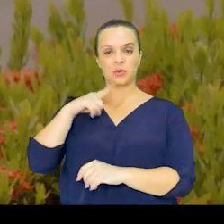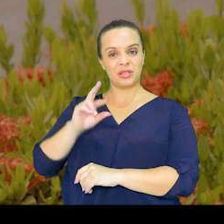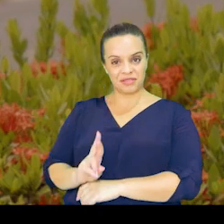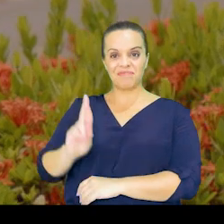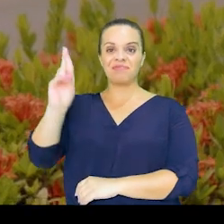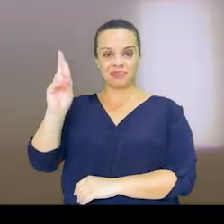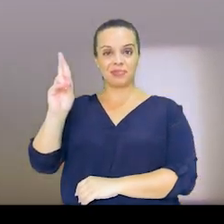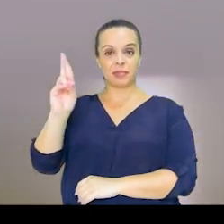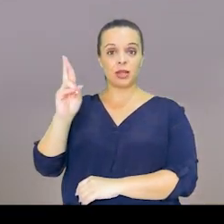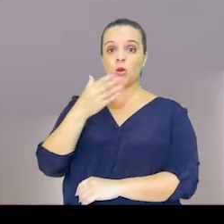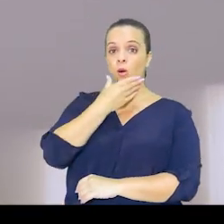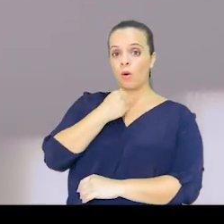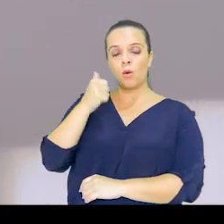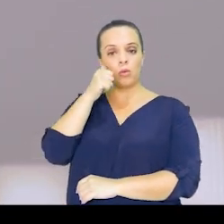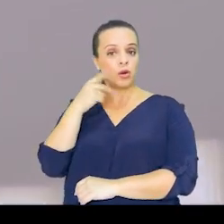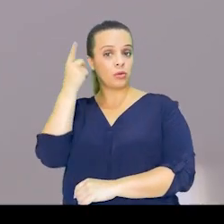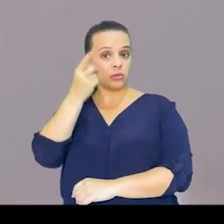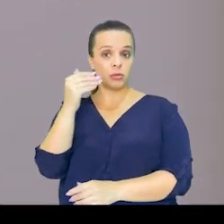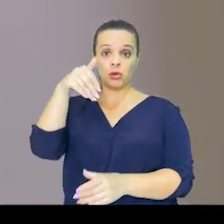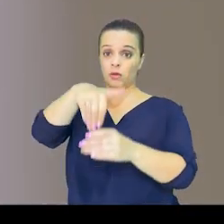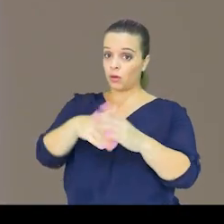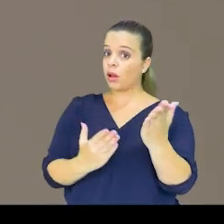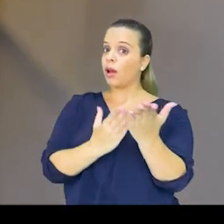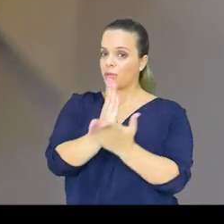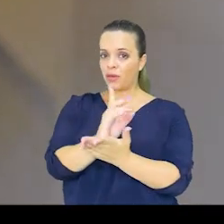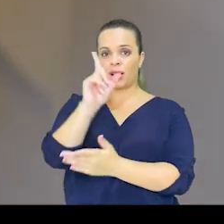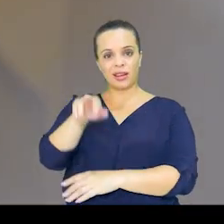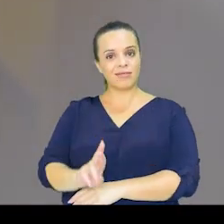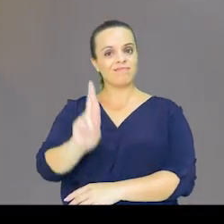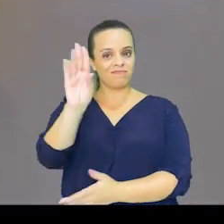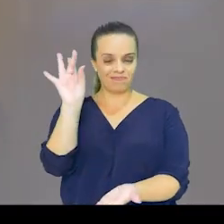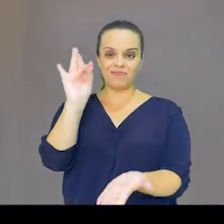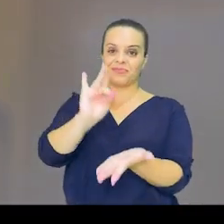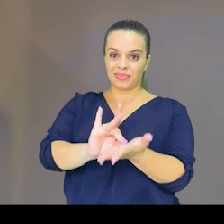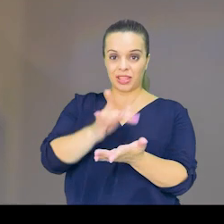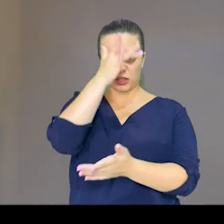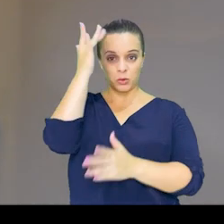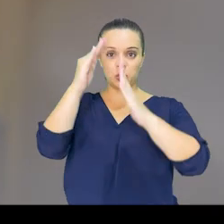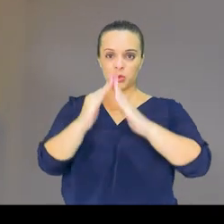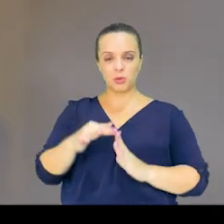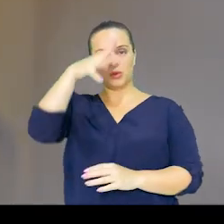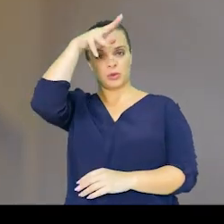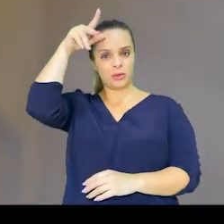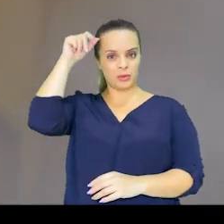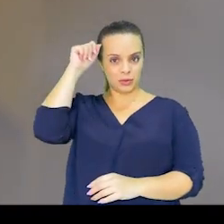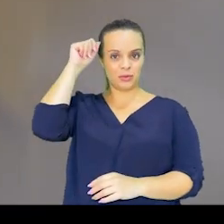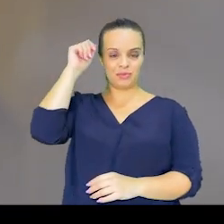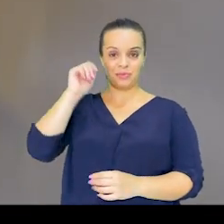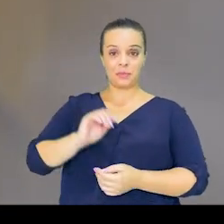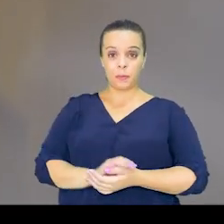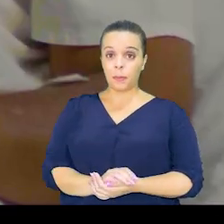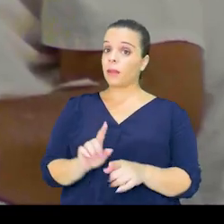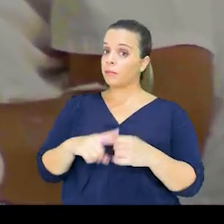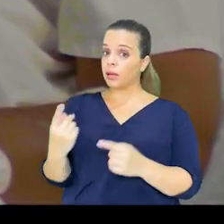representatividade. Os deputados e deputada eleitos pelo seu voto são legítimos representantes de toda a população mato